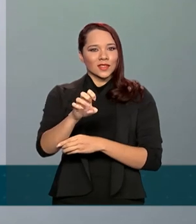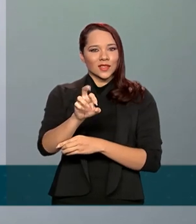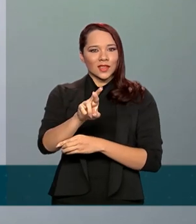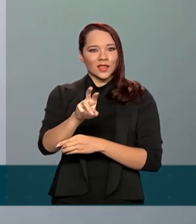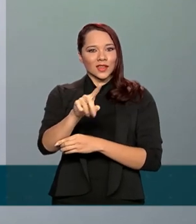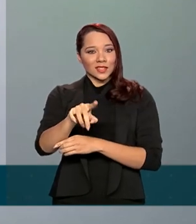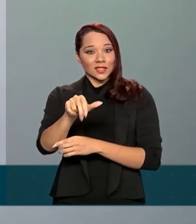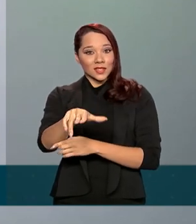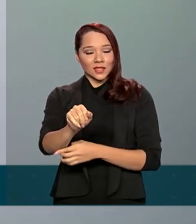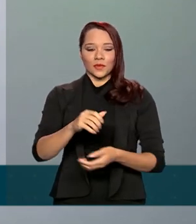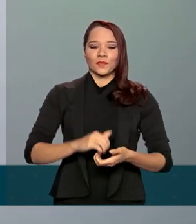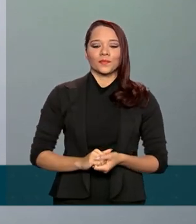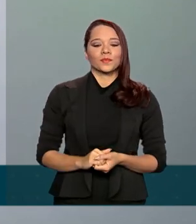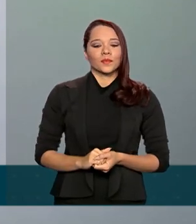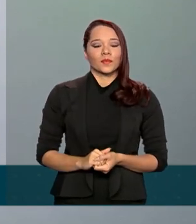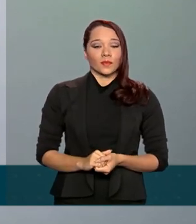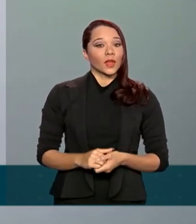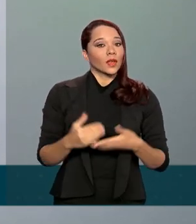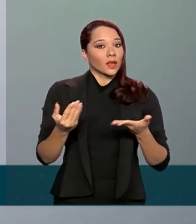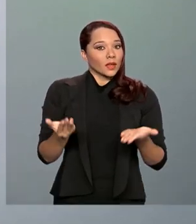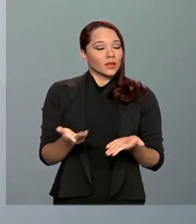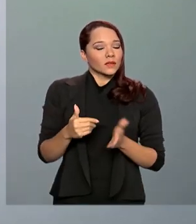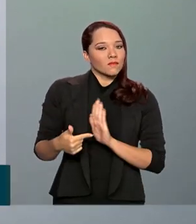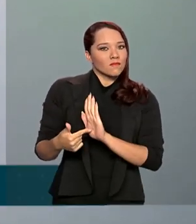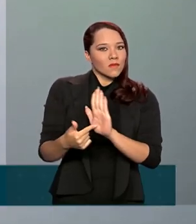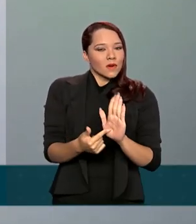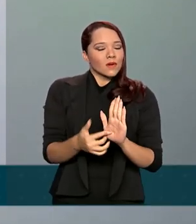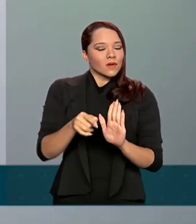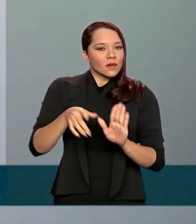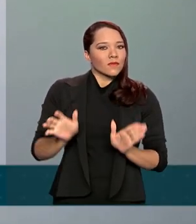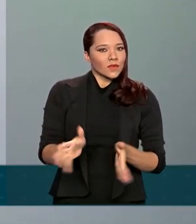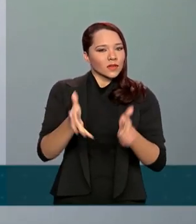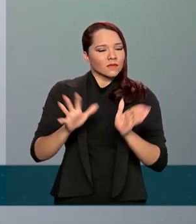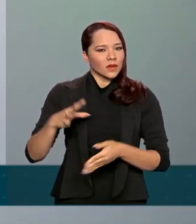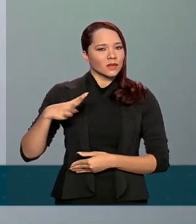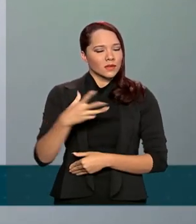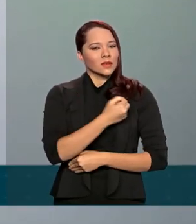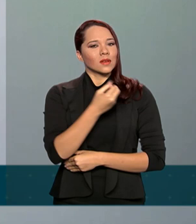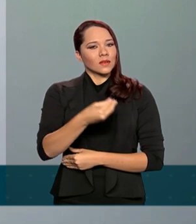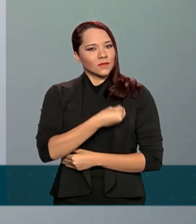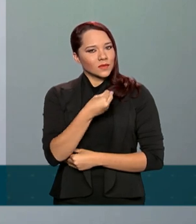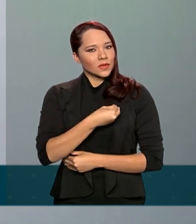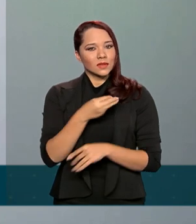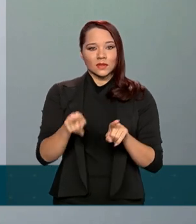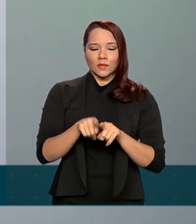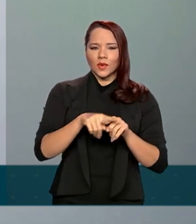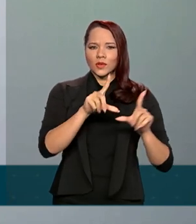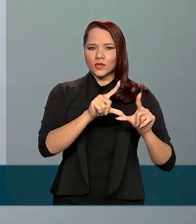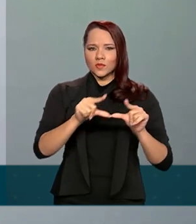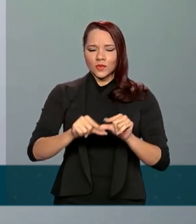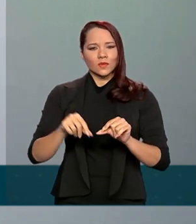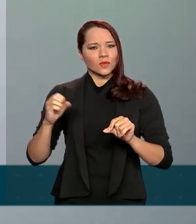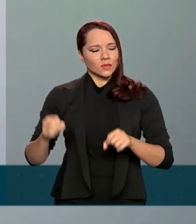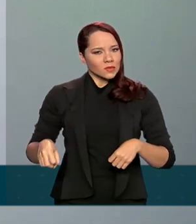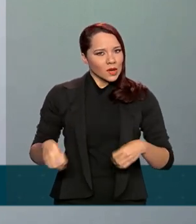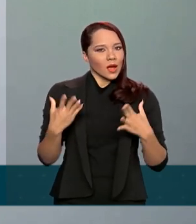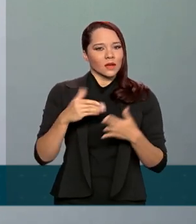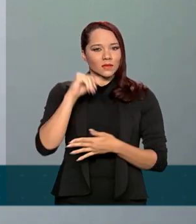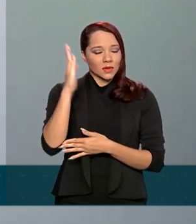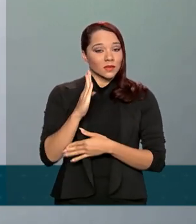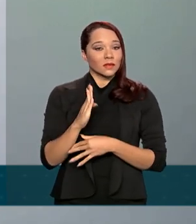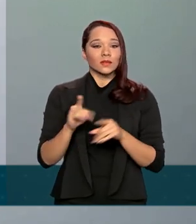Isso, no final das contas, representa investimentos que salvam vidas, que diminuem o custo do Brasil e que são